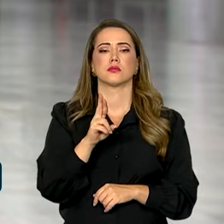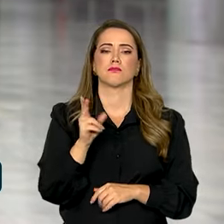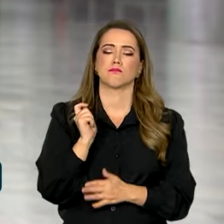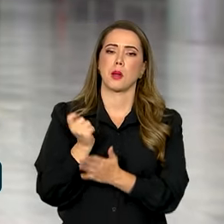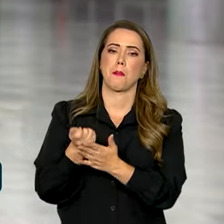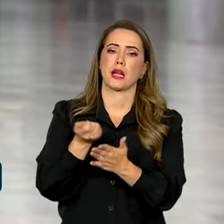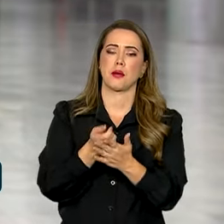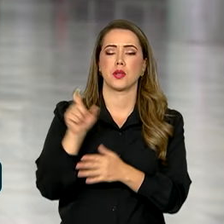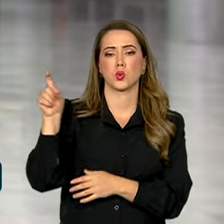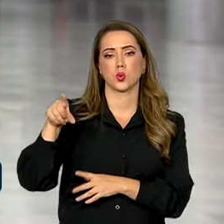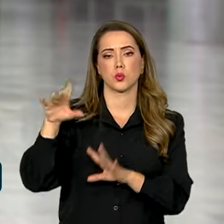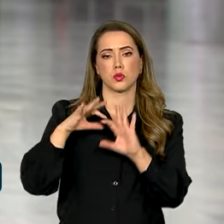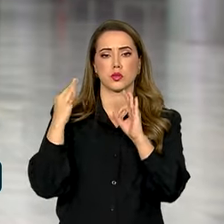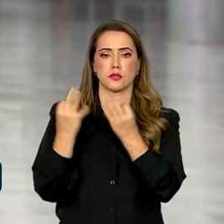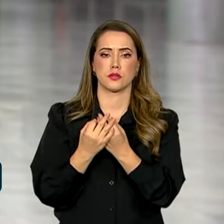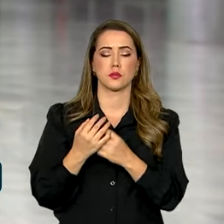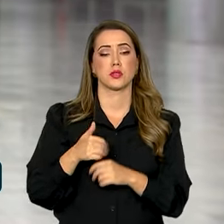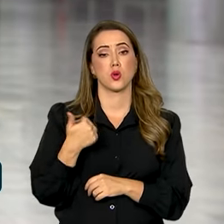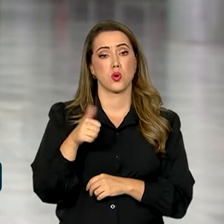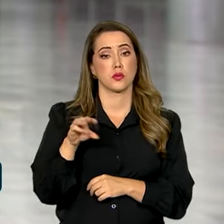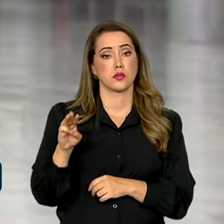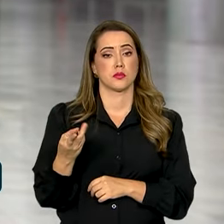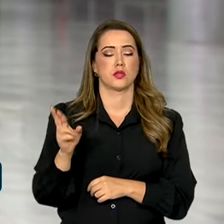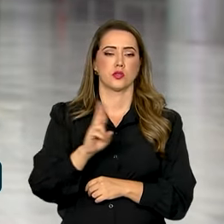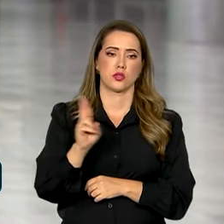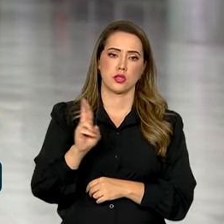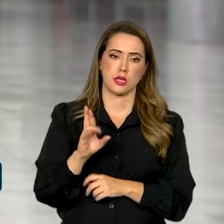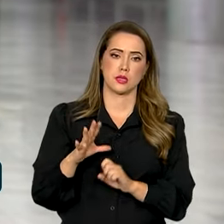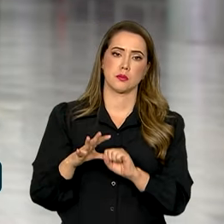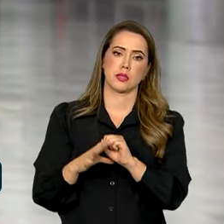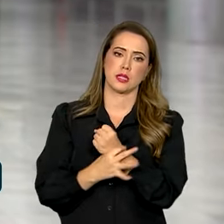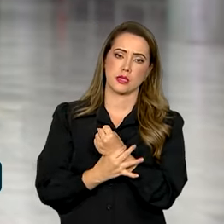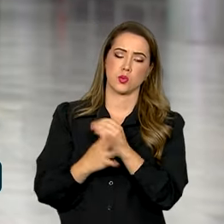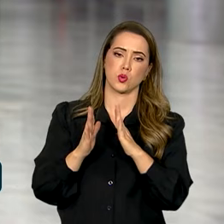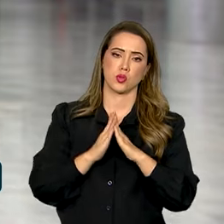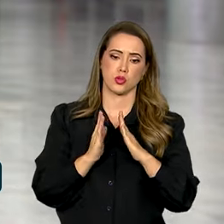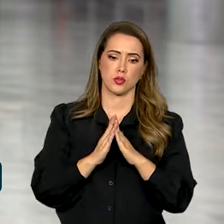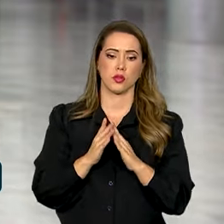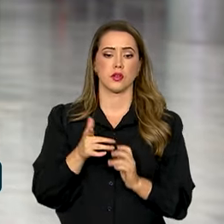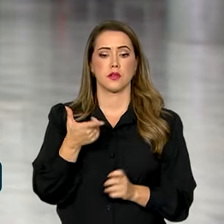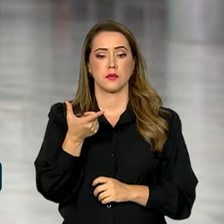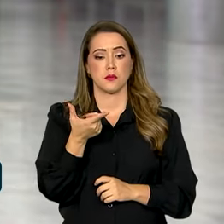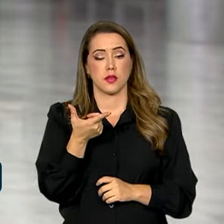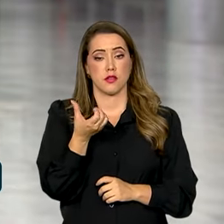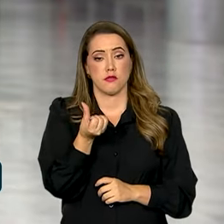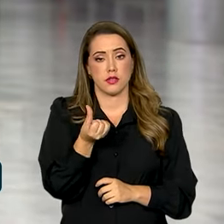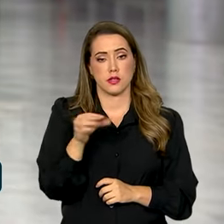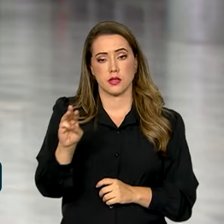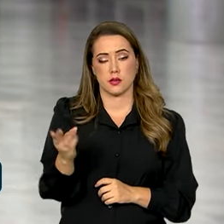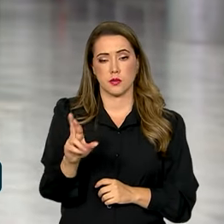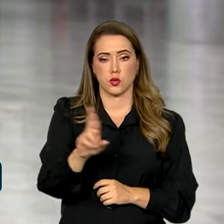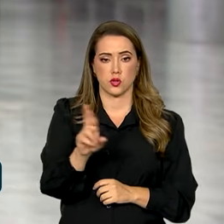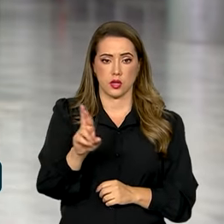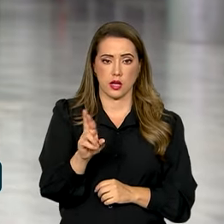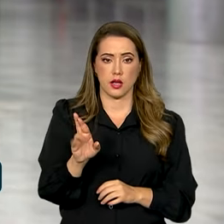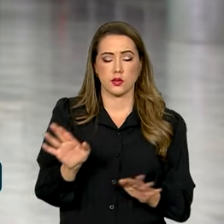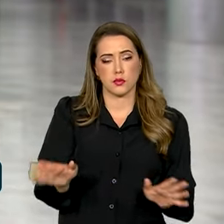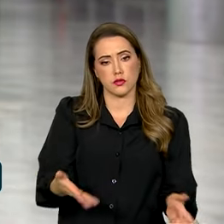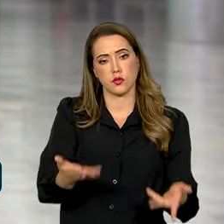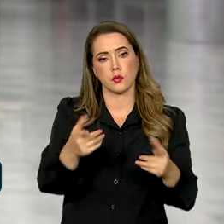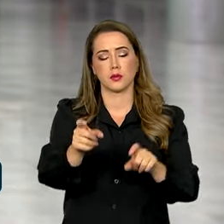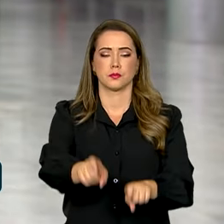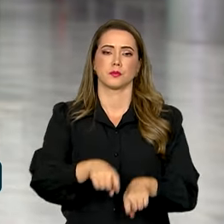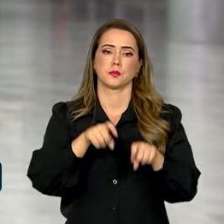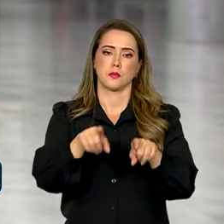antecipação do Bolsa Família, R 11 milhões para seguro residencial e R$ 26 milhões para fomento rural.